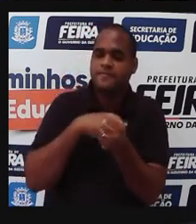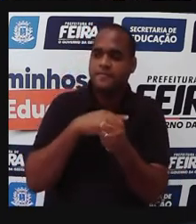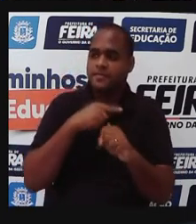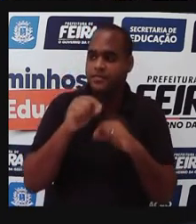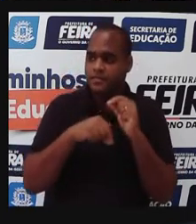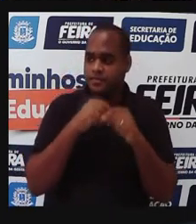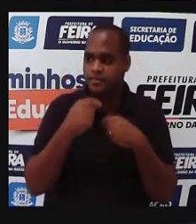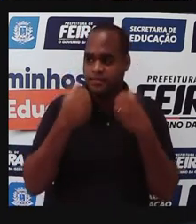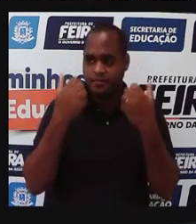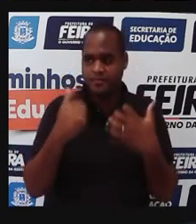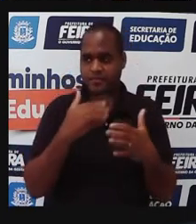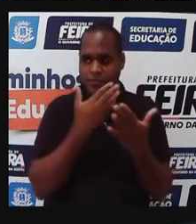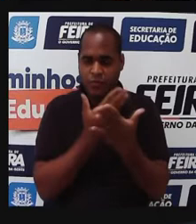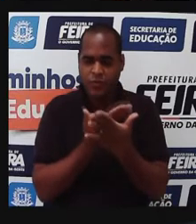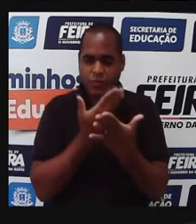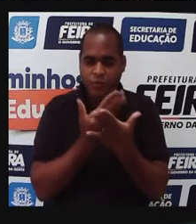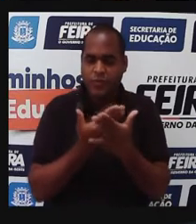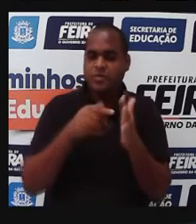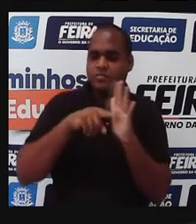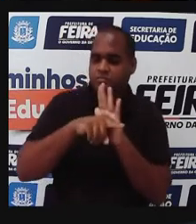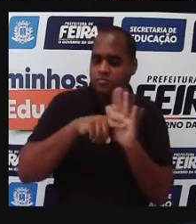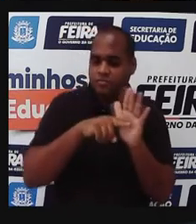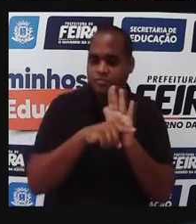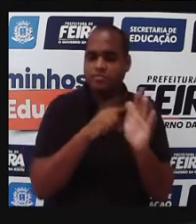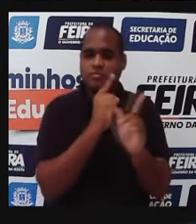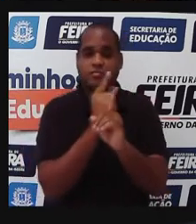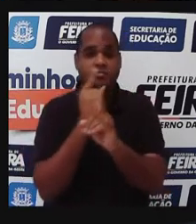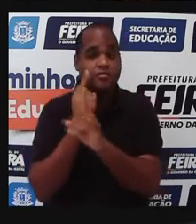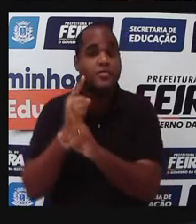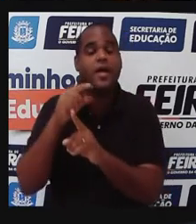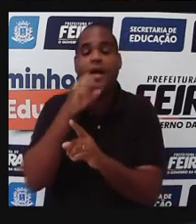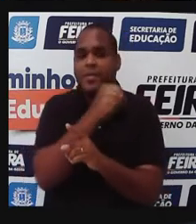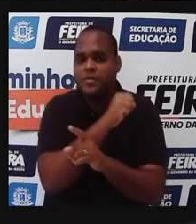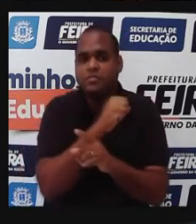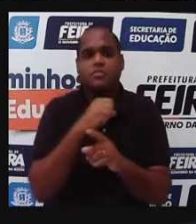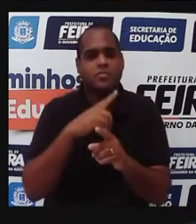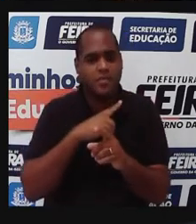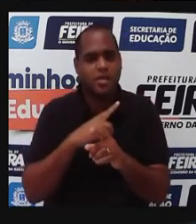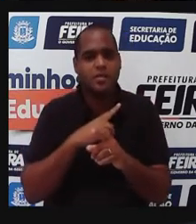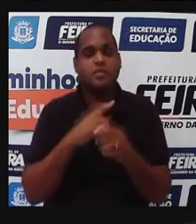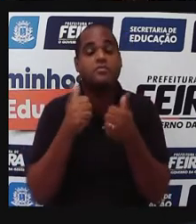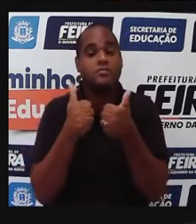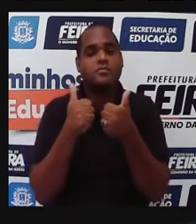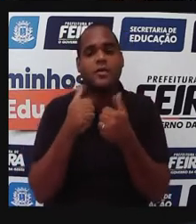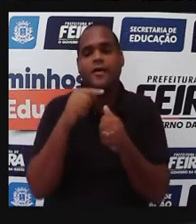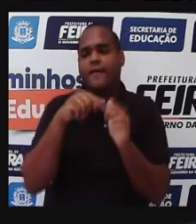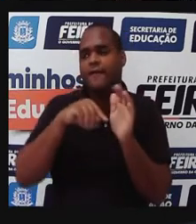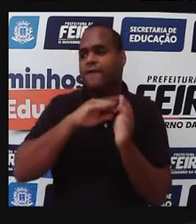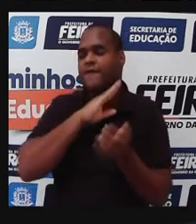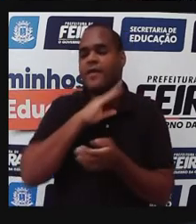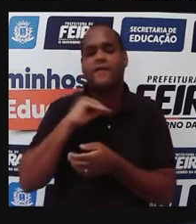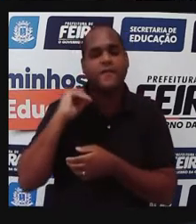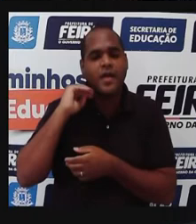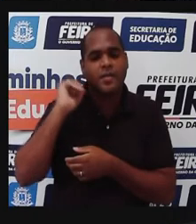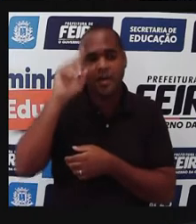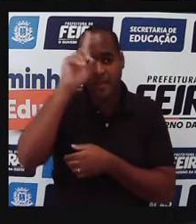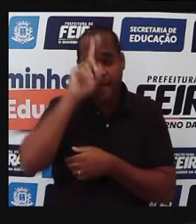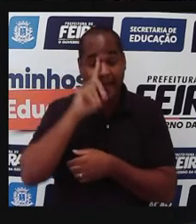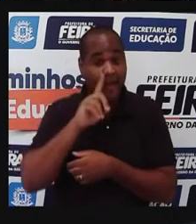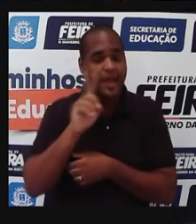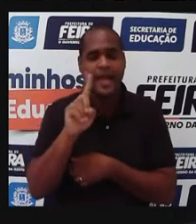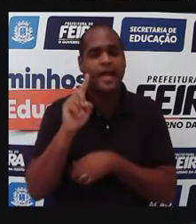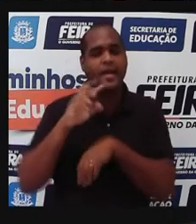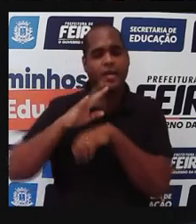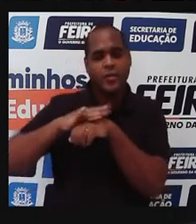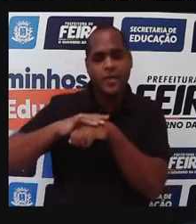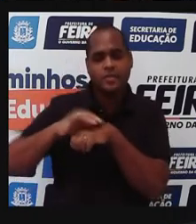estudos para identificar, fazer testes rápidos da dengue, né? A febre amarela, ela não, ela é